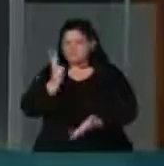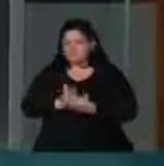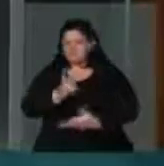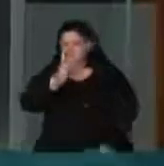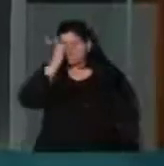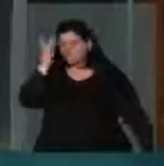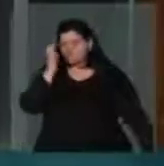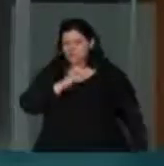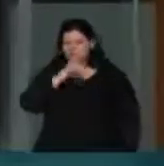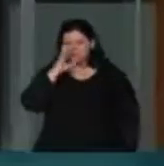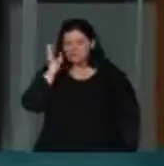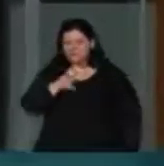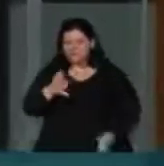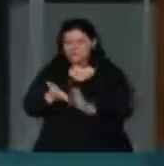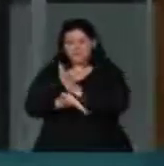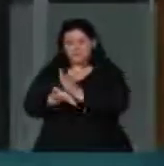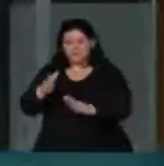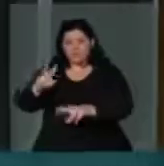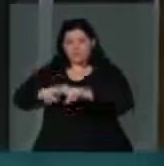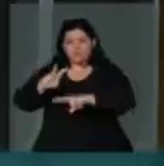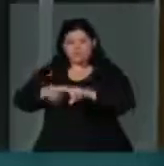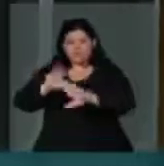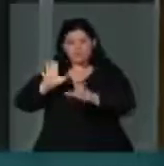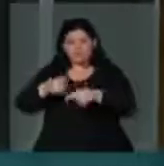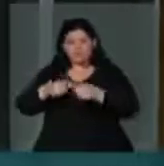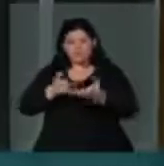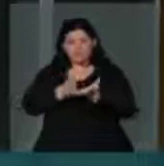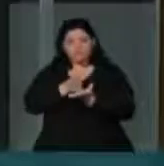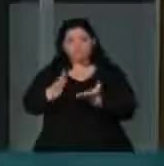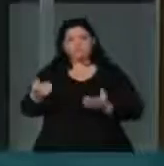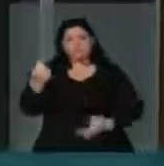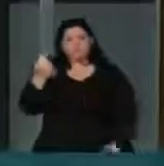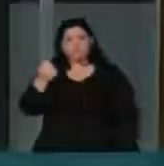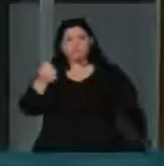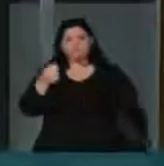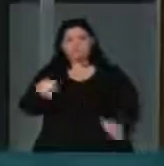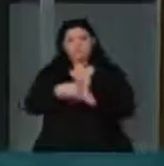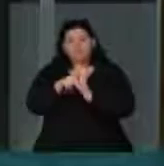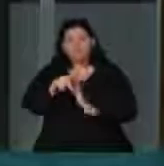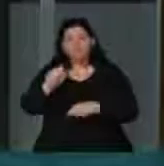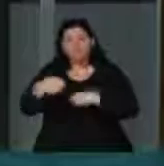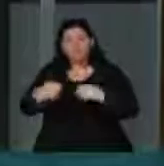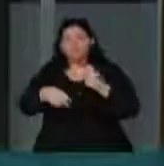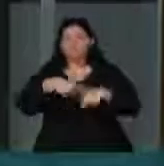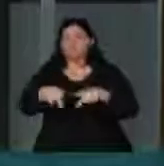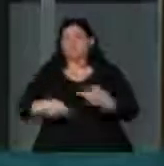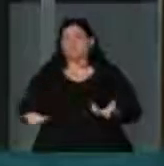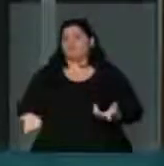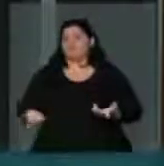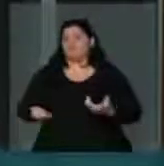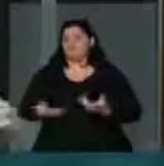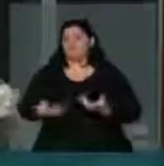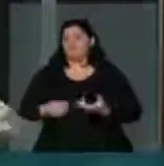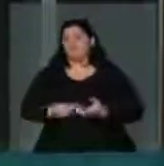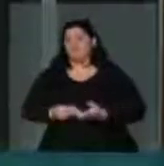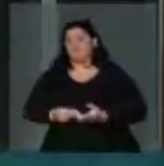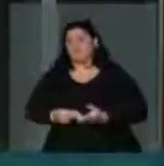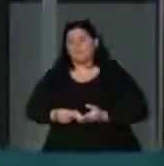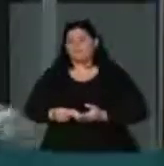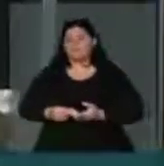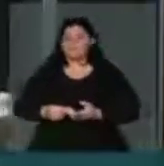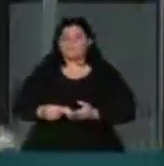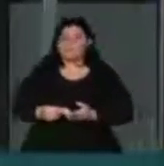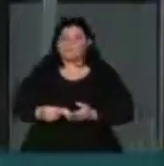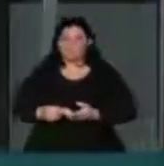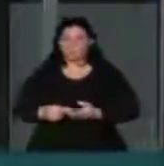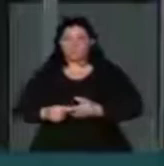e alguns até presos por desvio de recurso público, por superfaturamento e outros ilícitos. O liame que faltava,